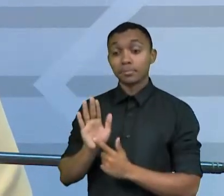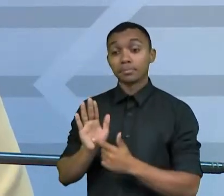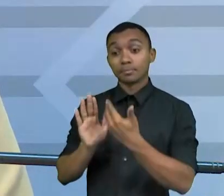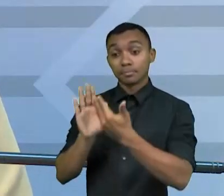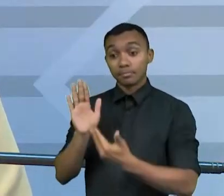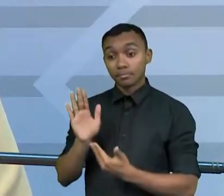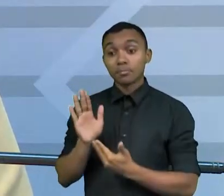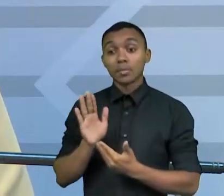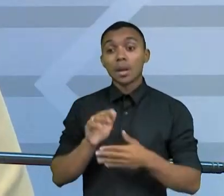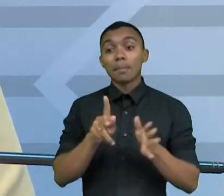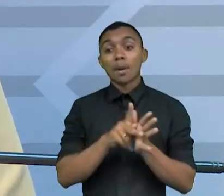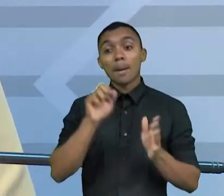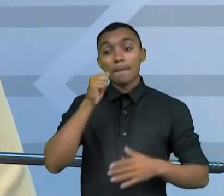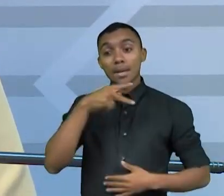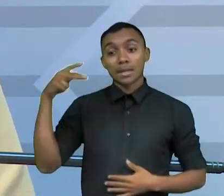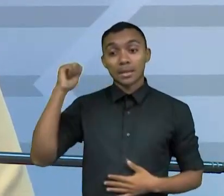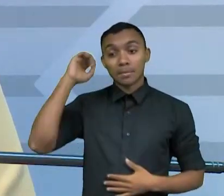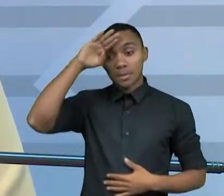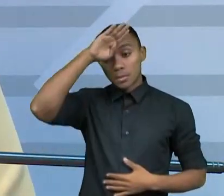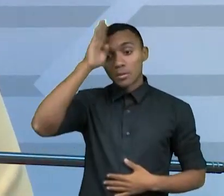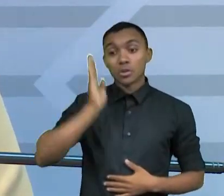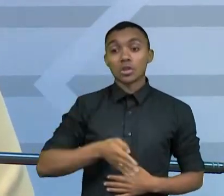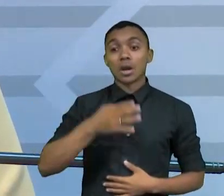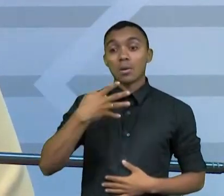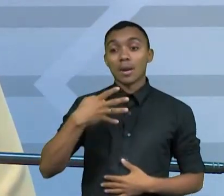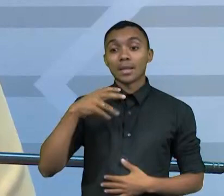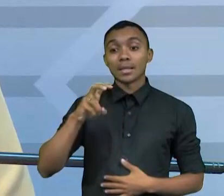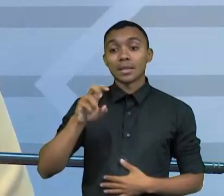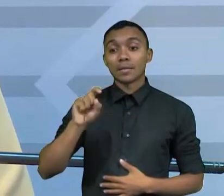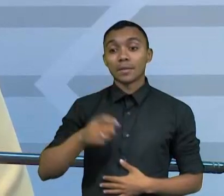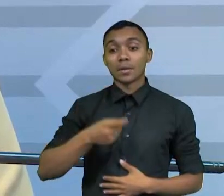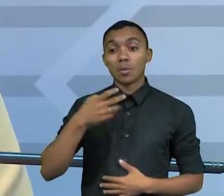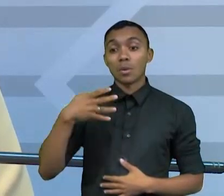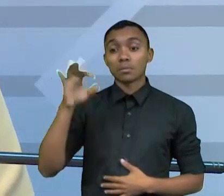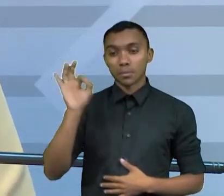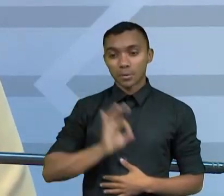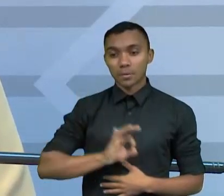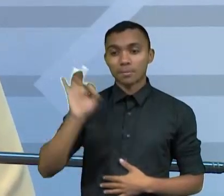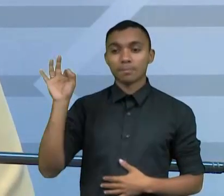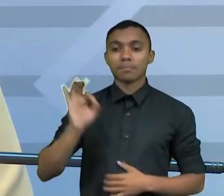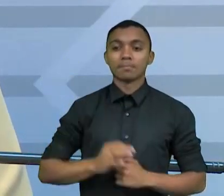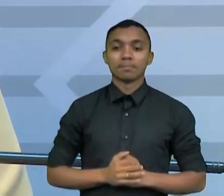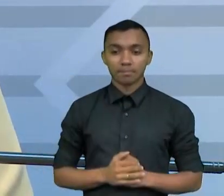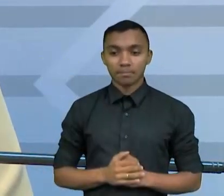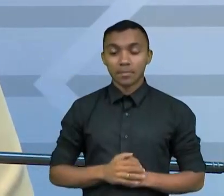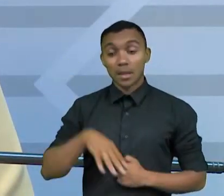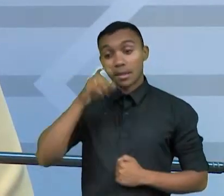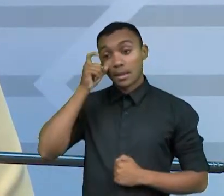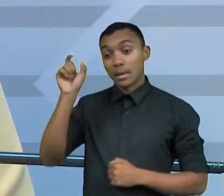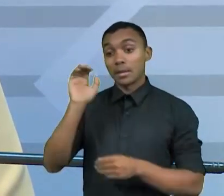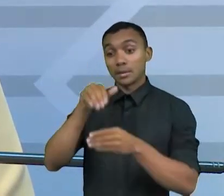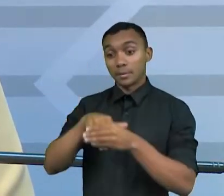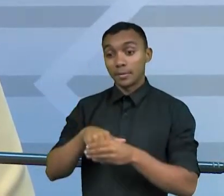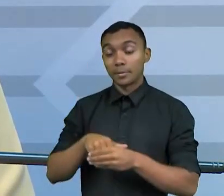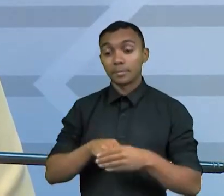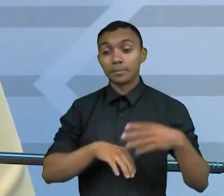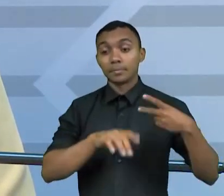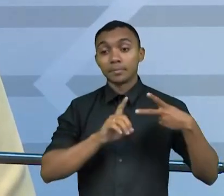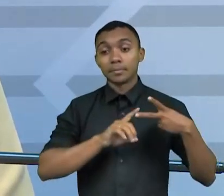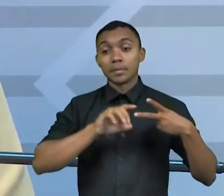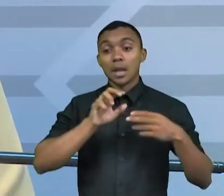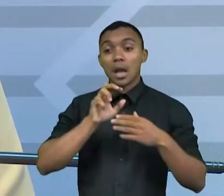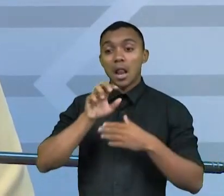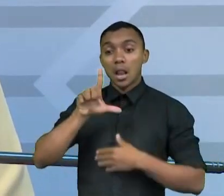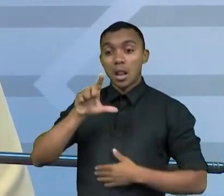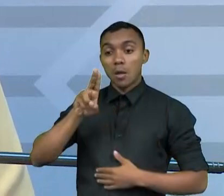chefe do executivo com 45,4% das intenções de voto, enquanto Luiz Inácio